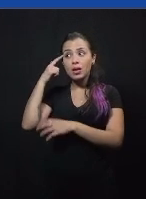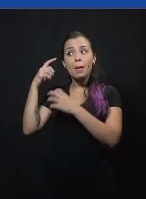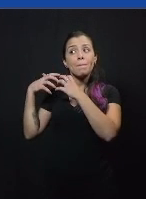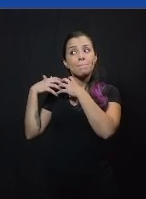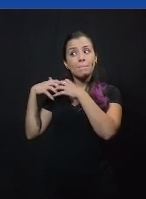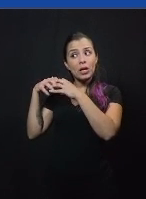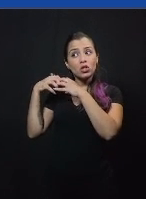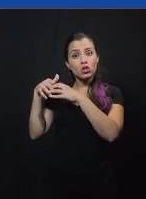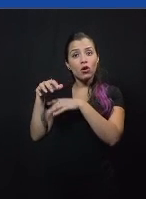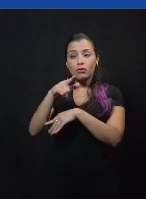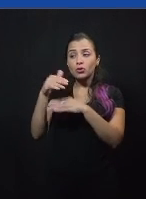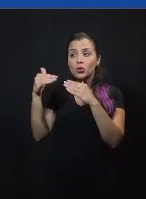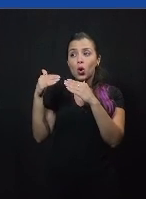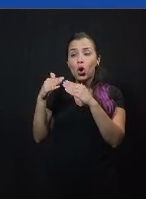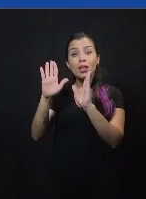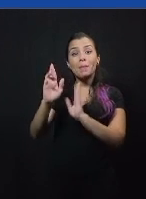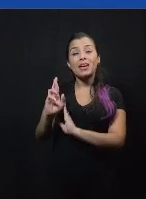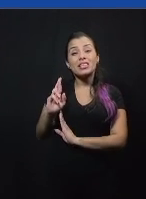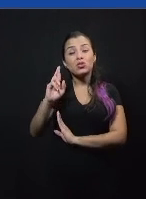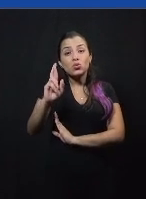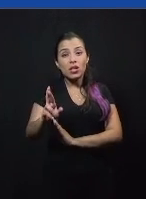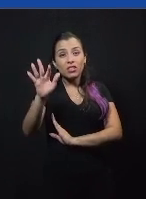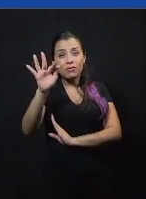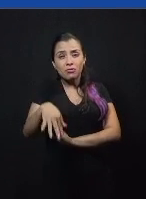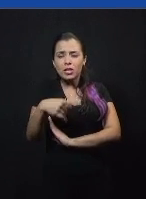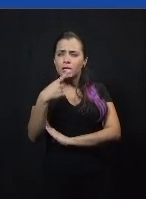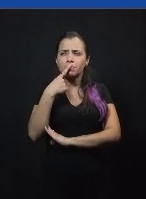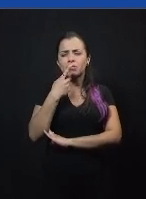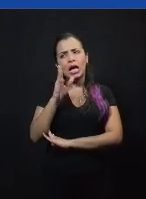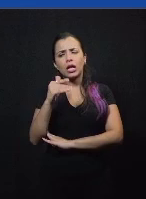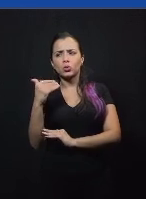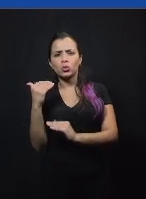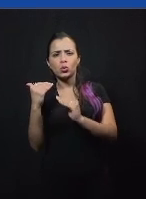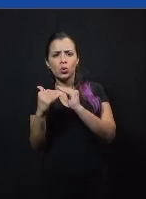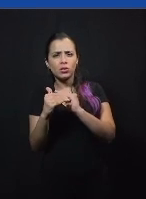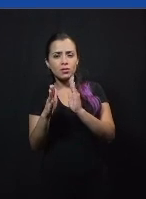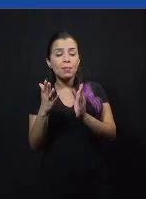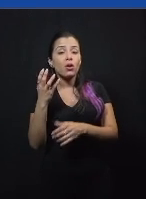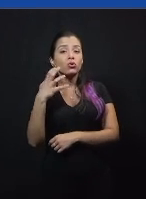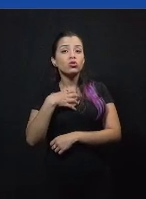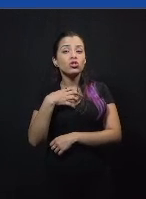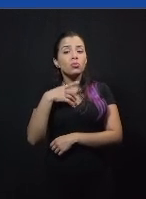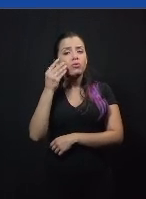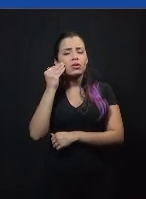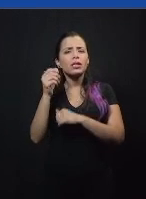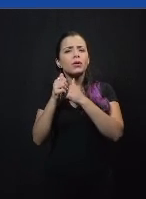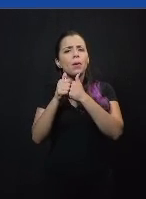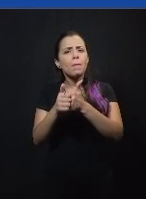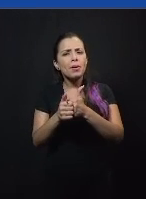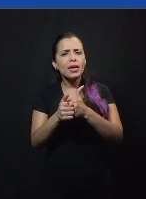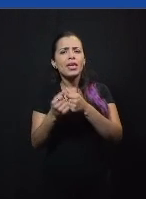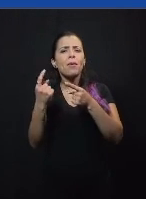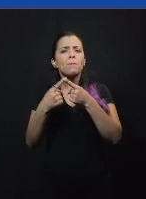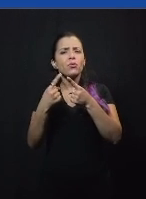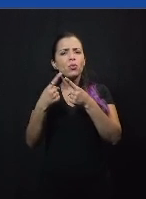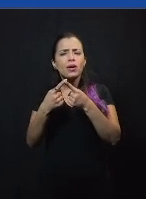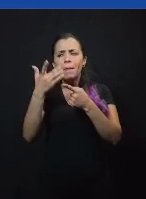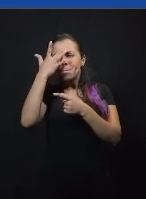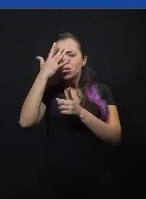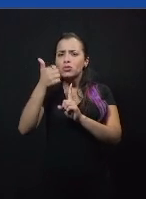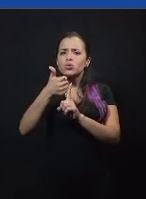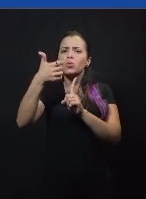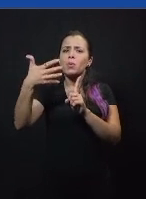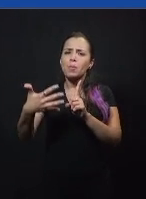premissas do que ela pensou a motivação do que que ela fez chegar naquele entendimento eu também compartilhe